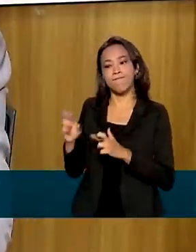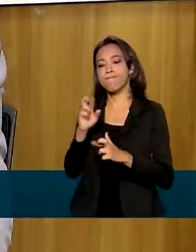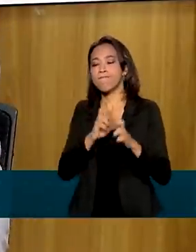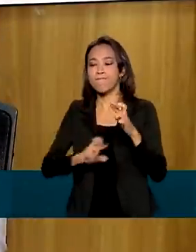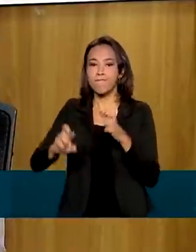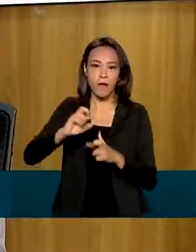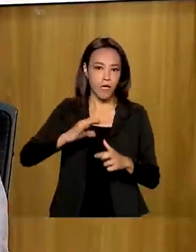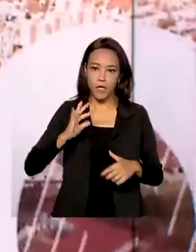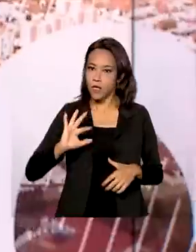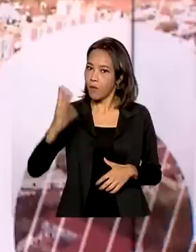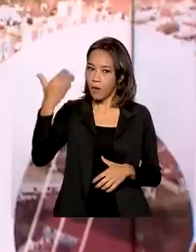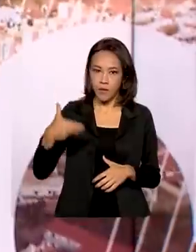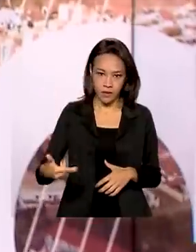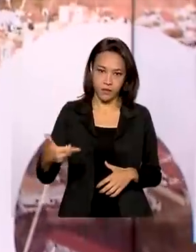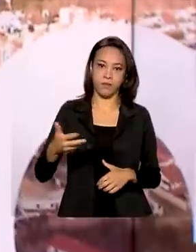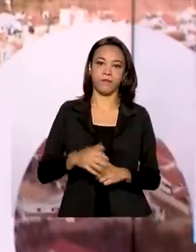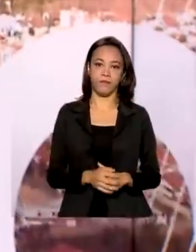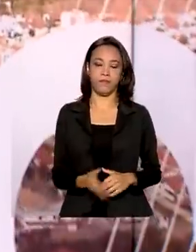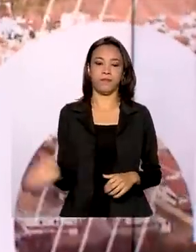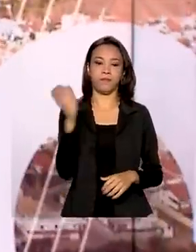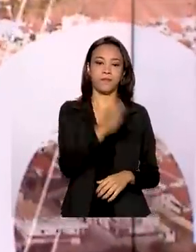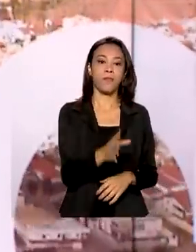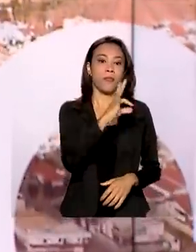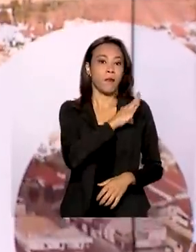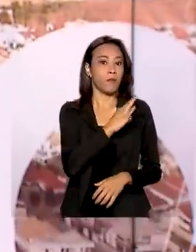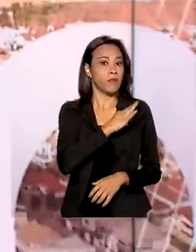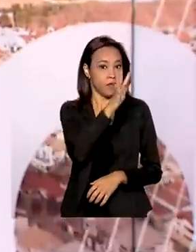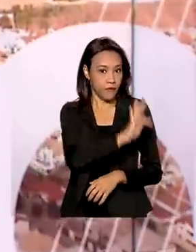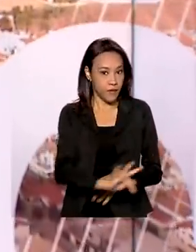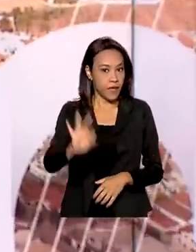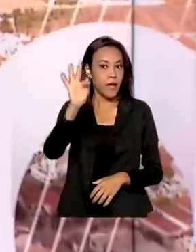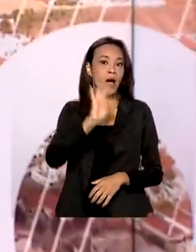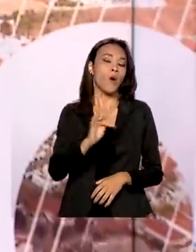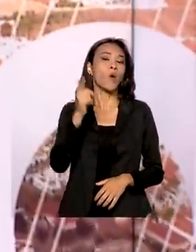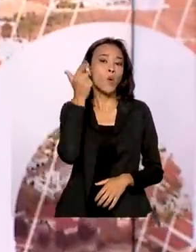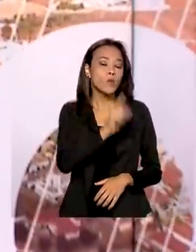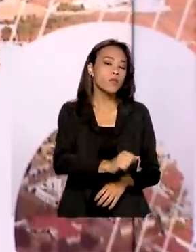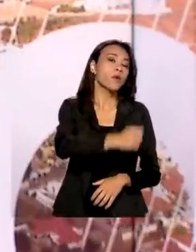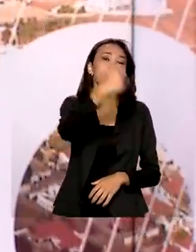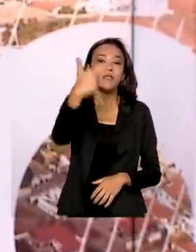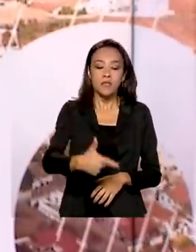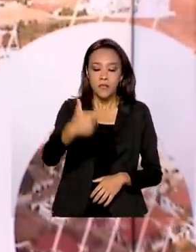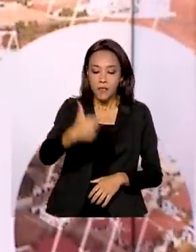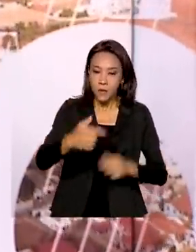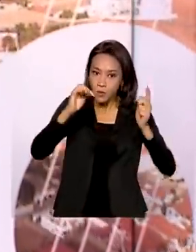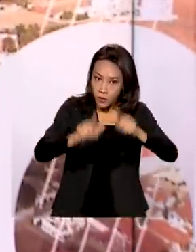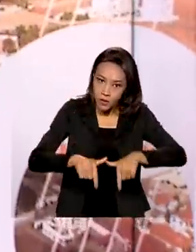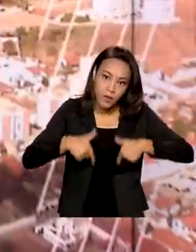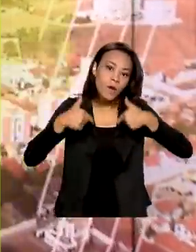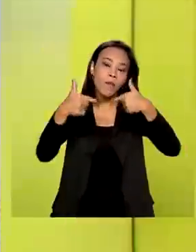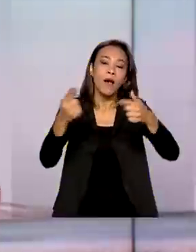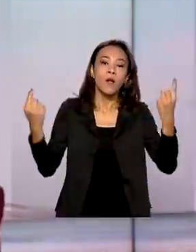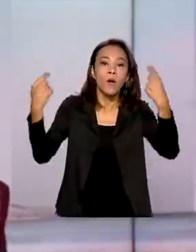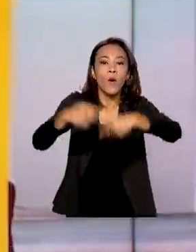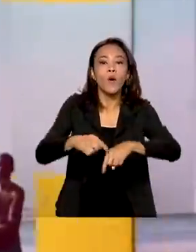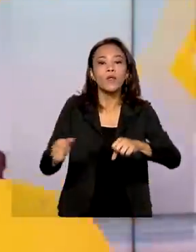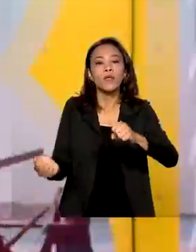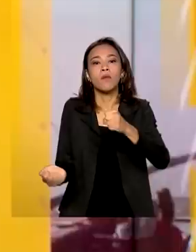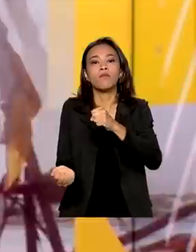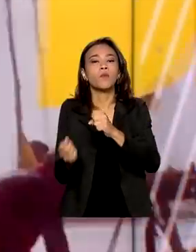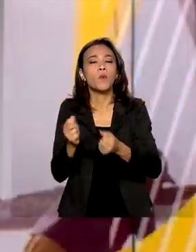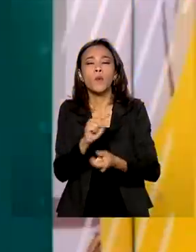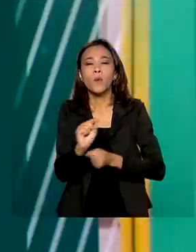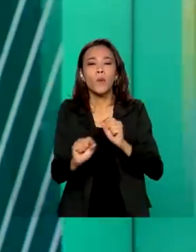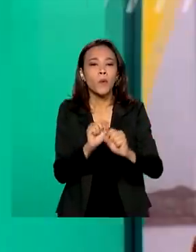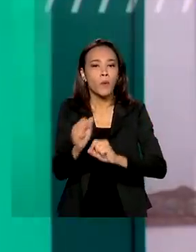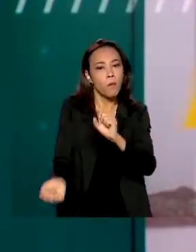para que esses casos não ocorram. E a Polícia Federal cumpriu a segunda fase da operação de combate a golpes no pagamento do auxílio